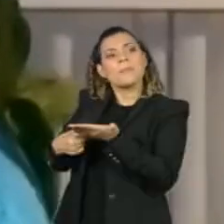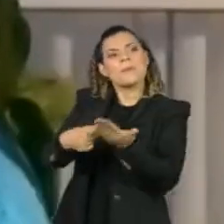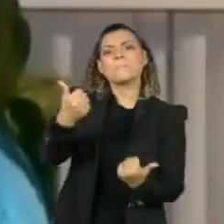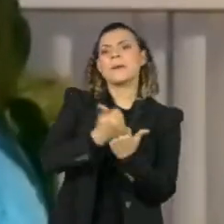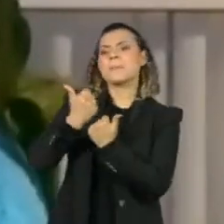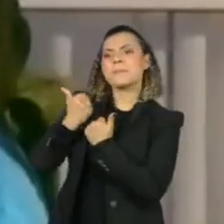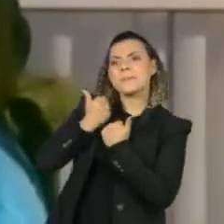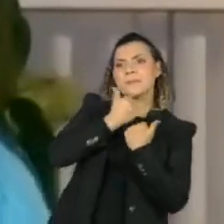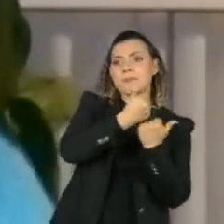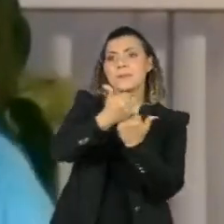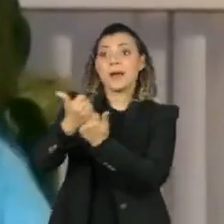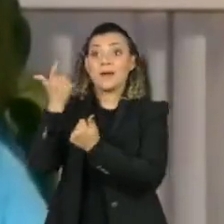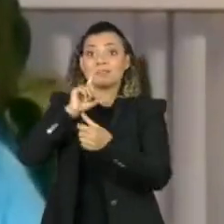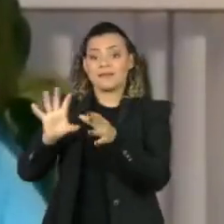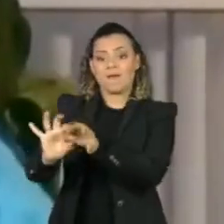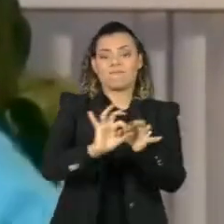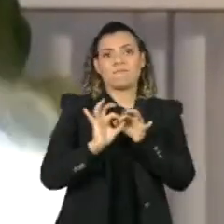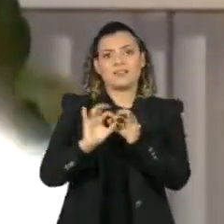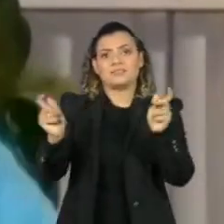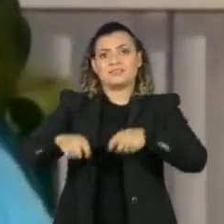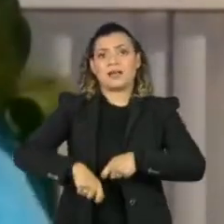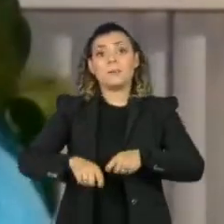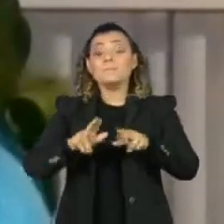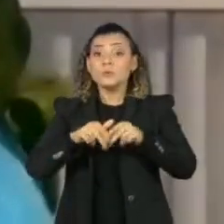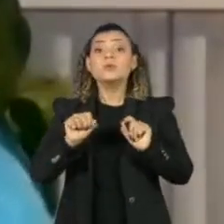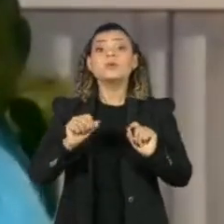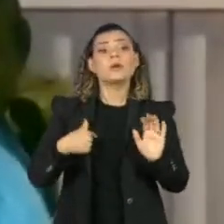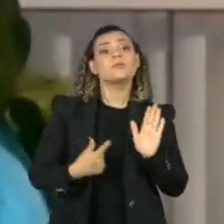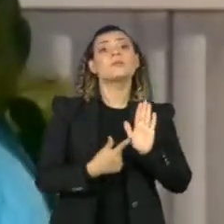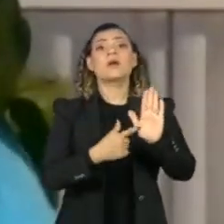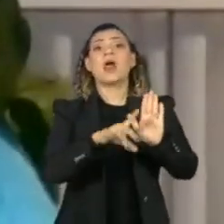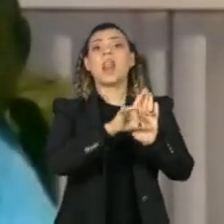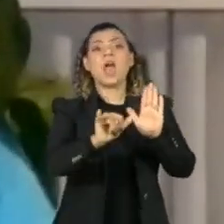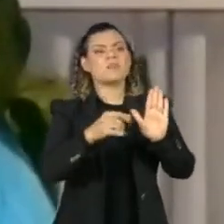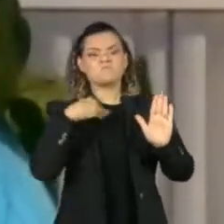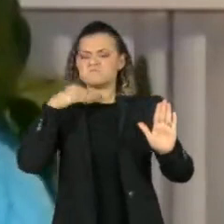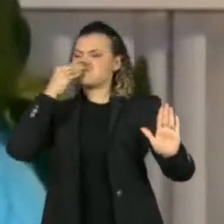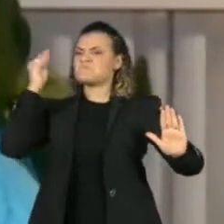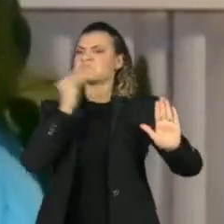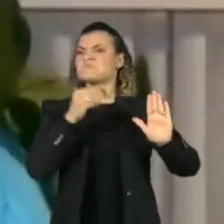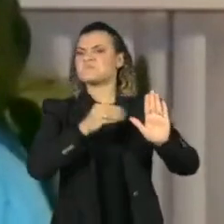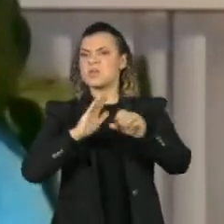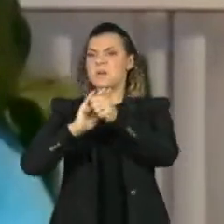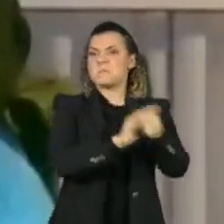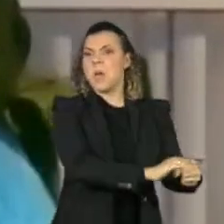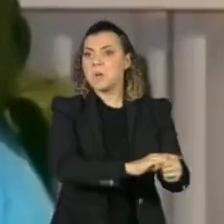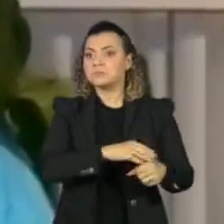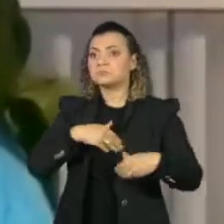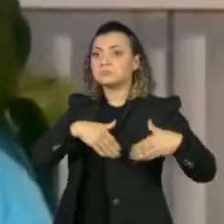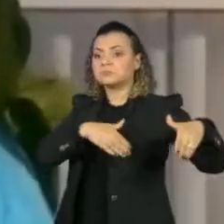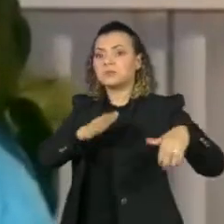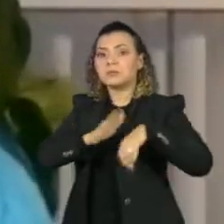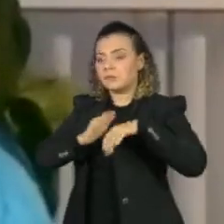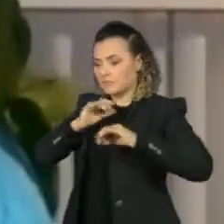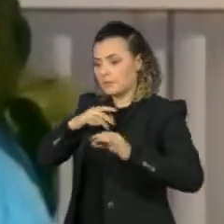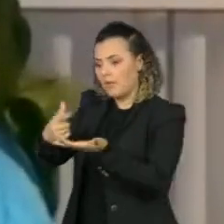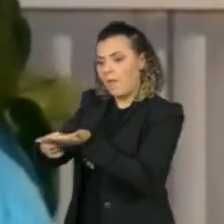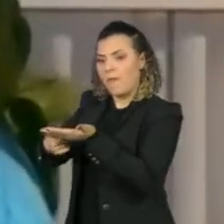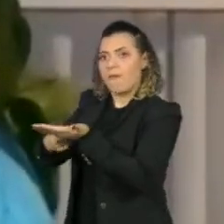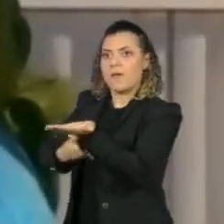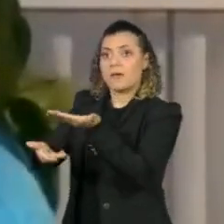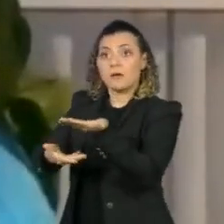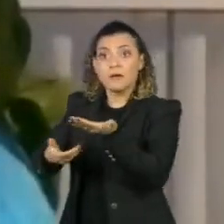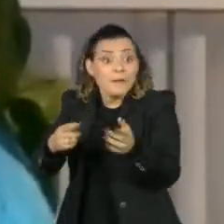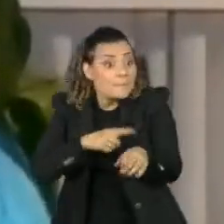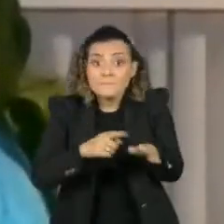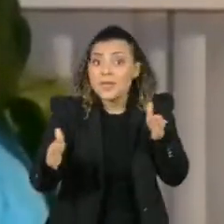apoio no nível municipal, inclusive afrontando a lei das eleições, as vedações durante o período em que não se pode